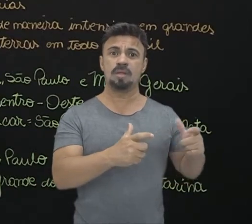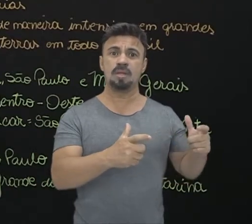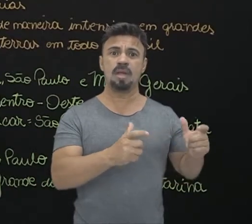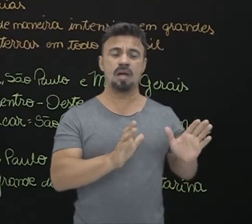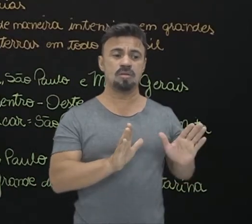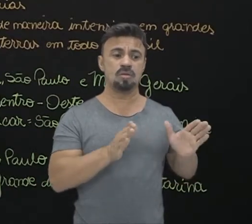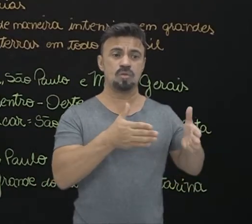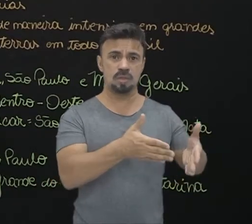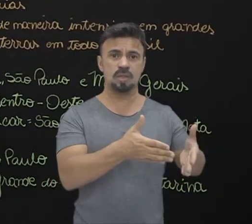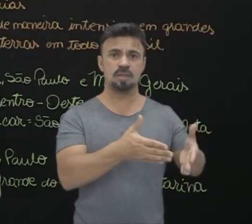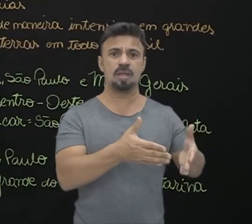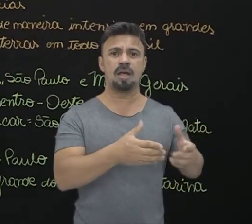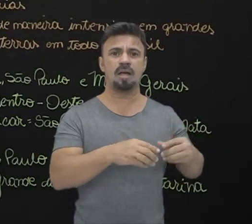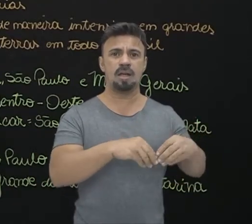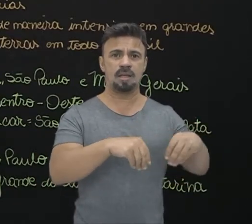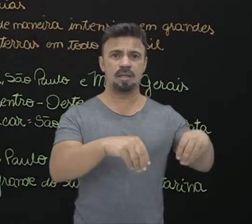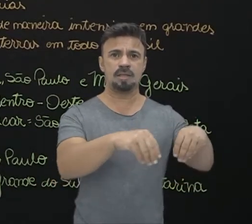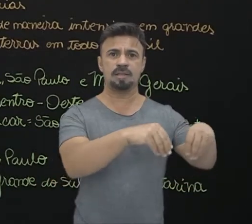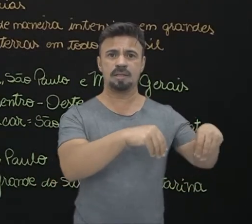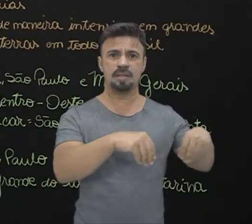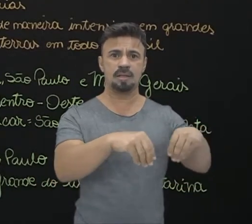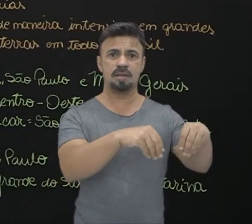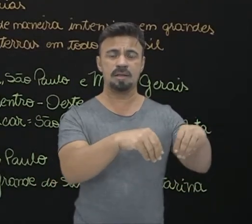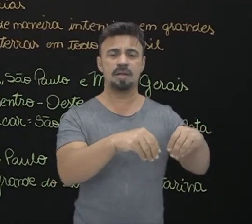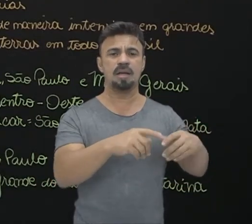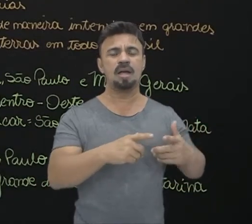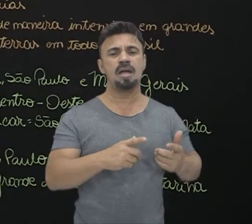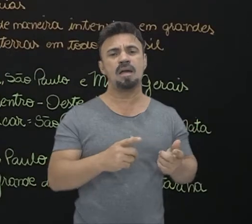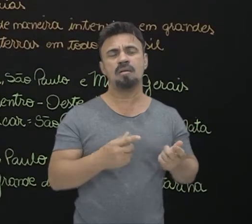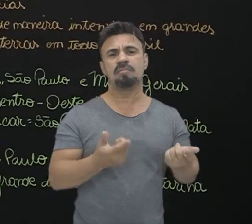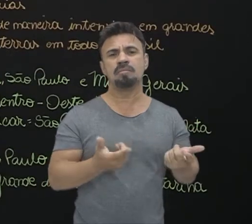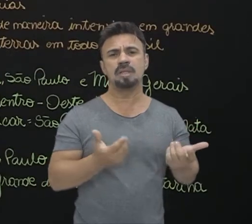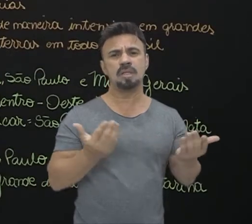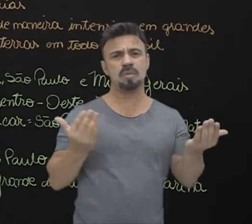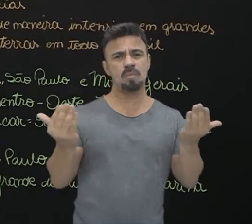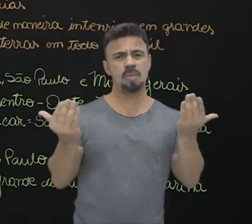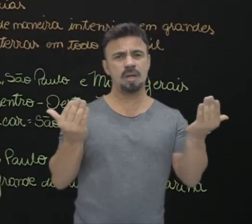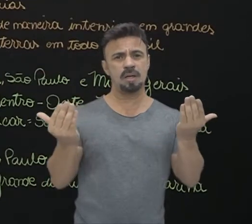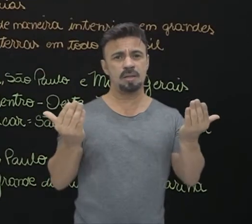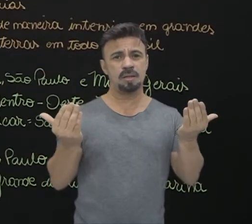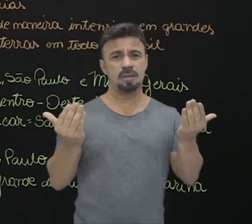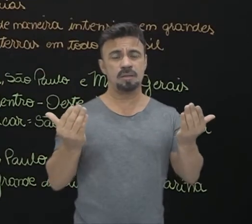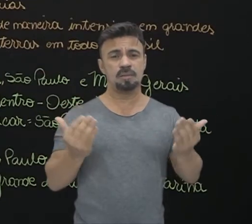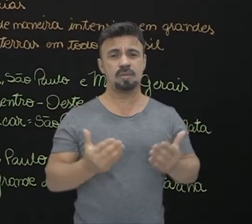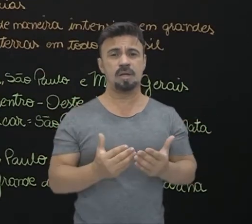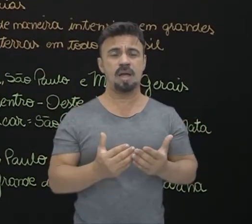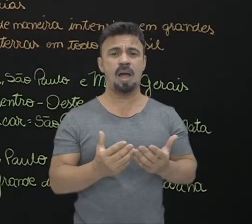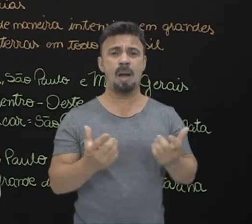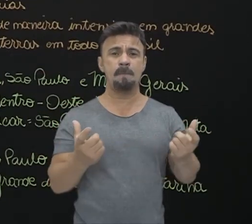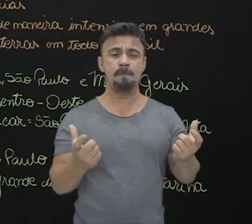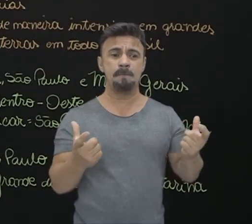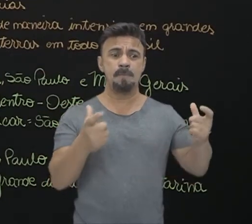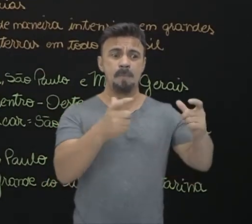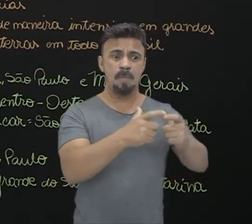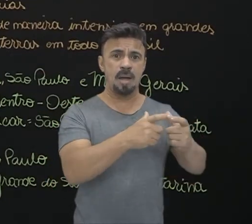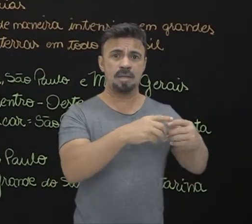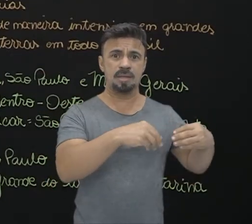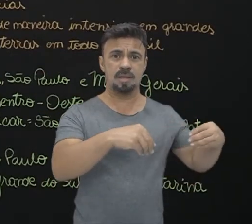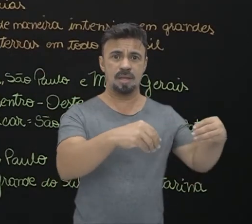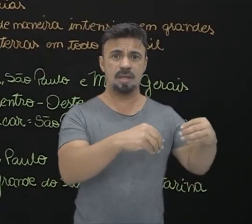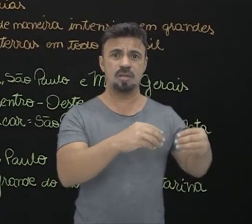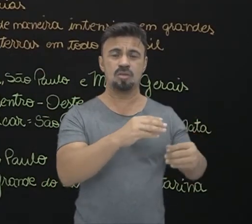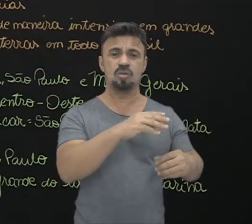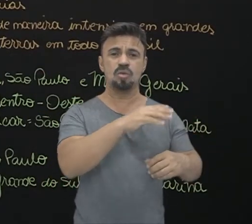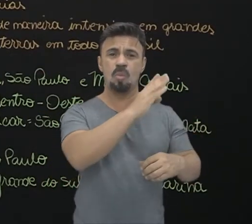concentrar cada vez as terras. Então, a gente precisa fazer um paralelo aqui. Que a menor parte das terras do Brasil,